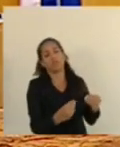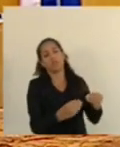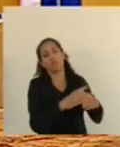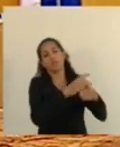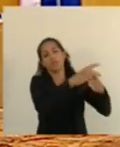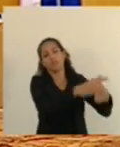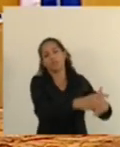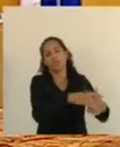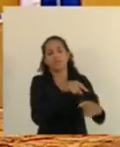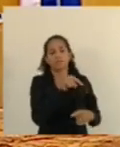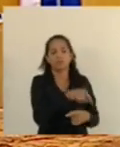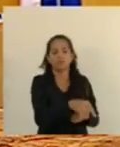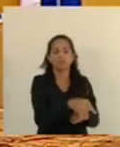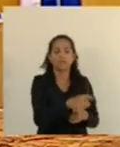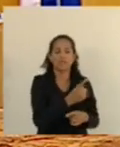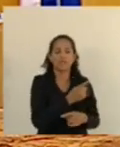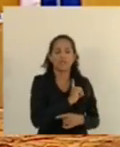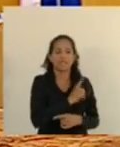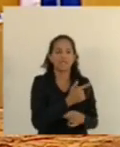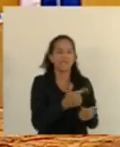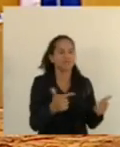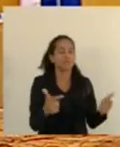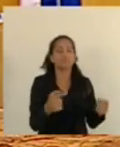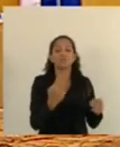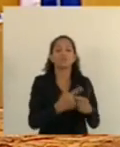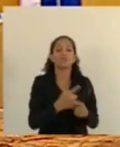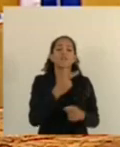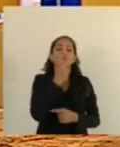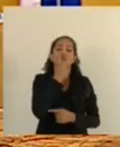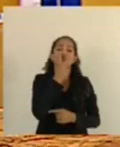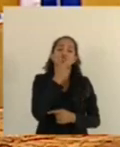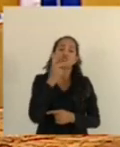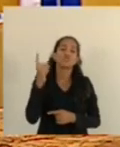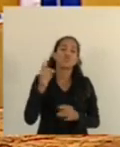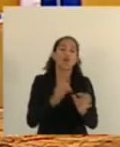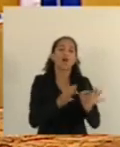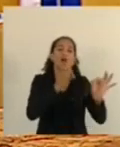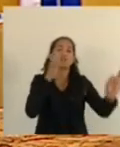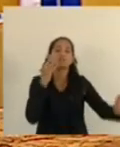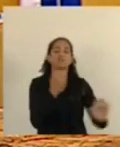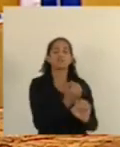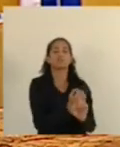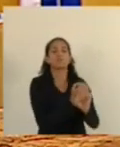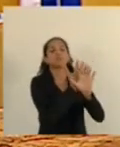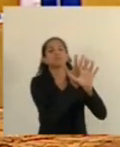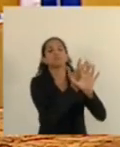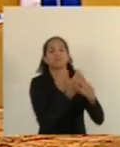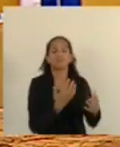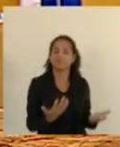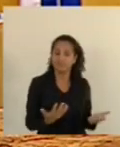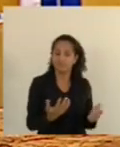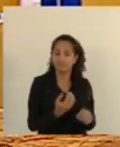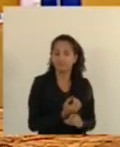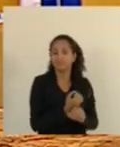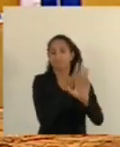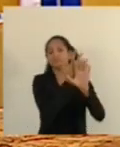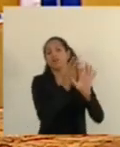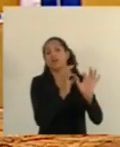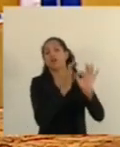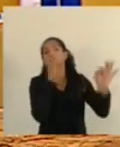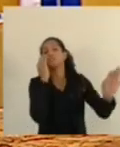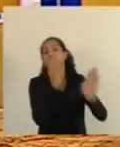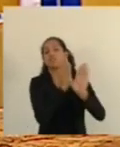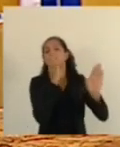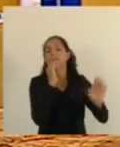Lá não havia delegado, porque o delegado estava em Vitória, fazendo um flagrante à distância. O teleflagrante e esse